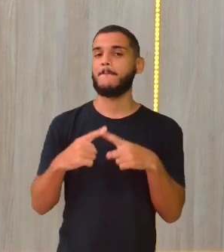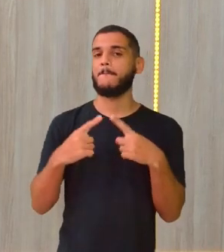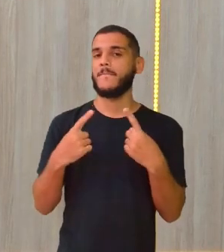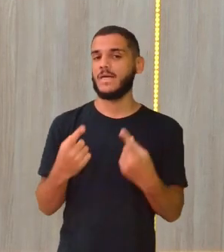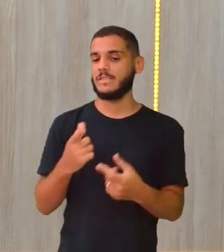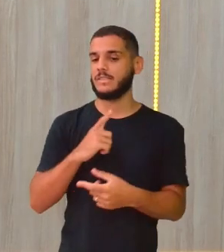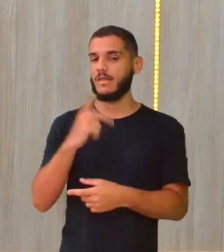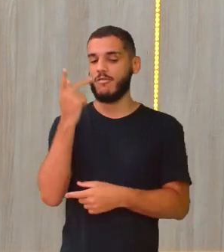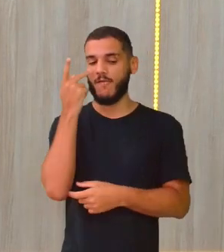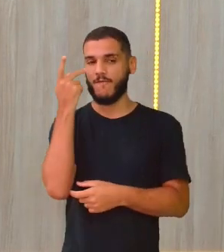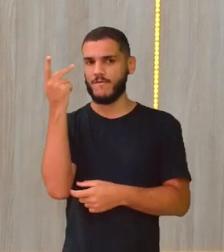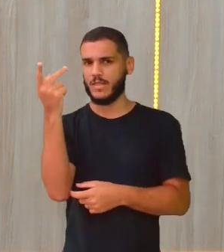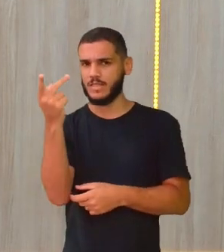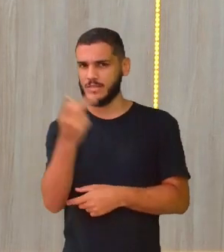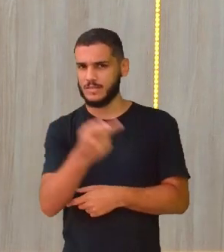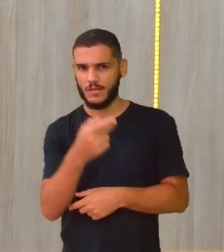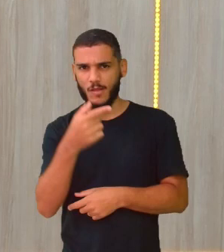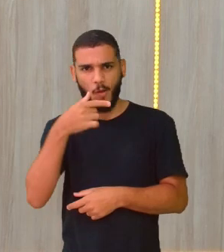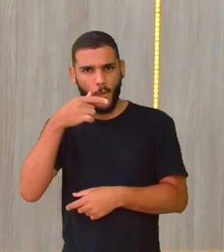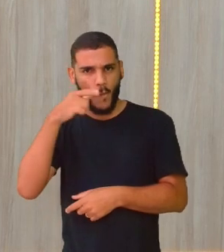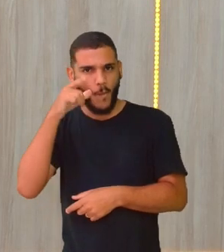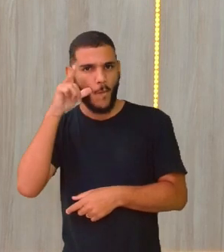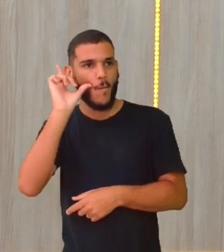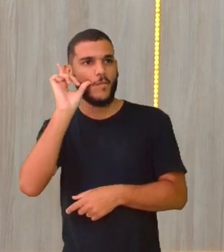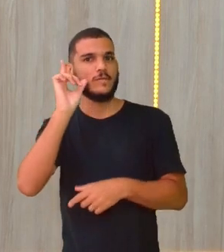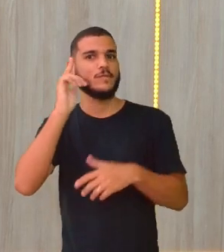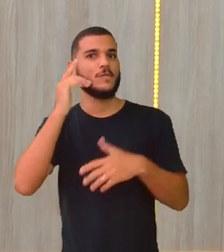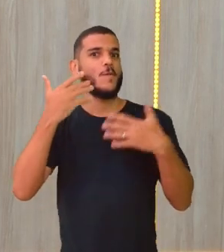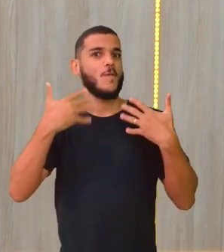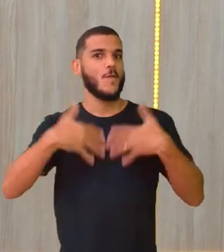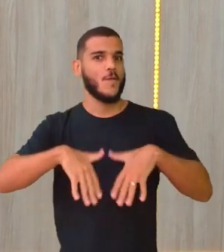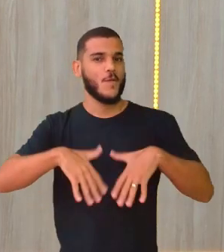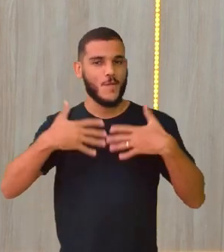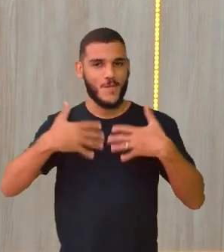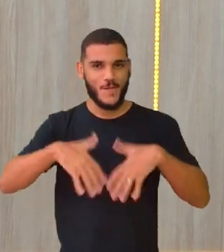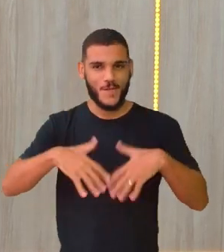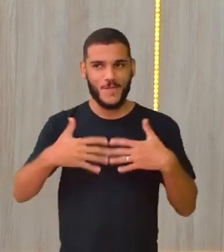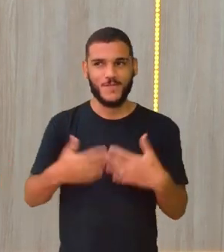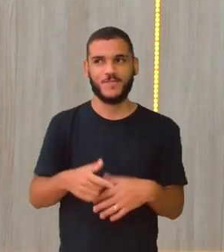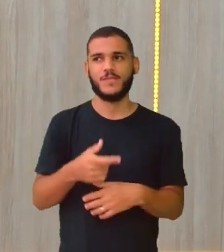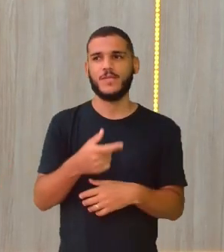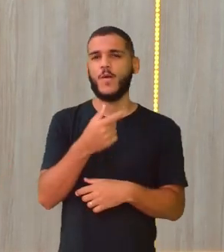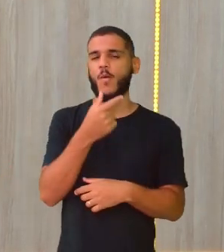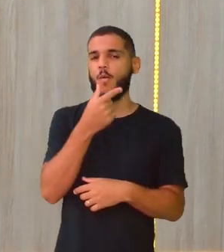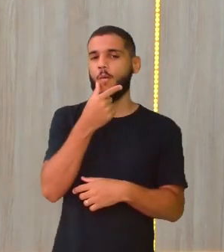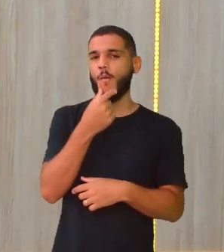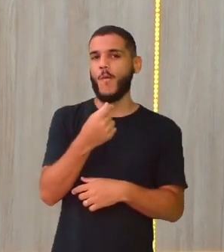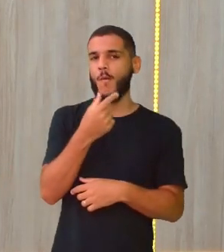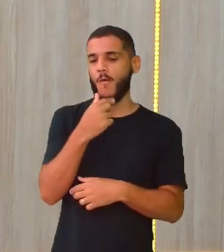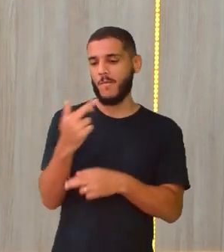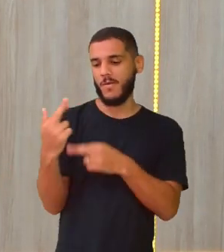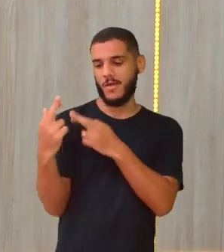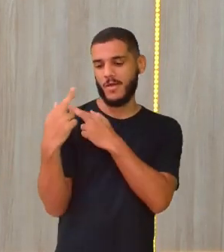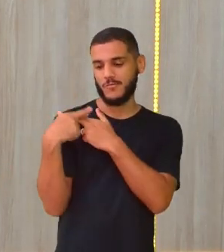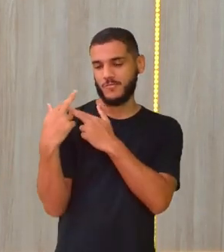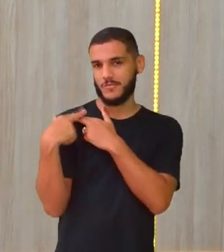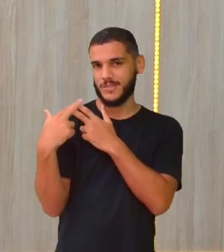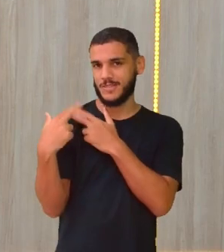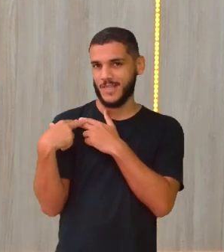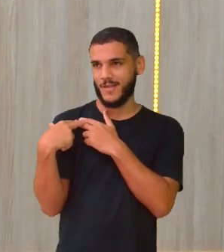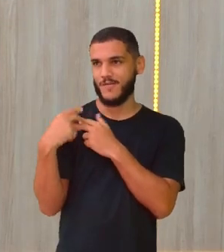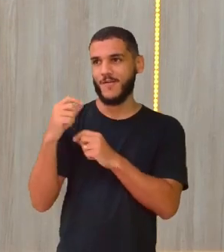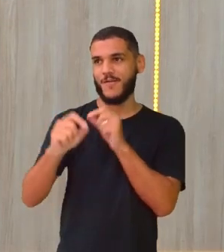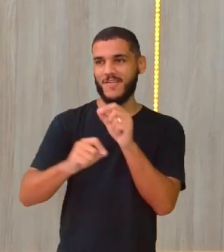recebeu uma visita ilustre, não foi? Ela viu? O homem veio puxar a orelha do professor Rostinho Lindo, né?